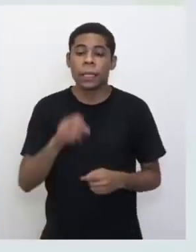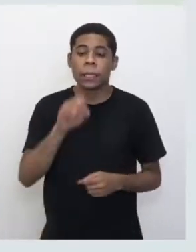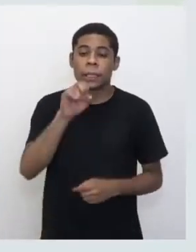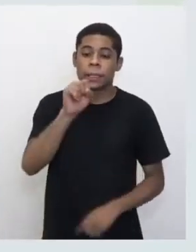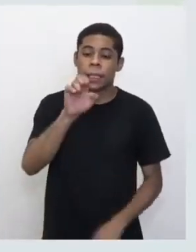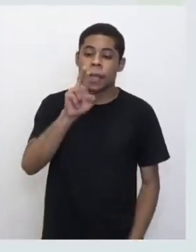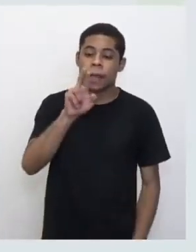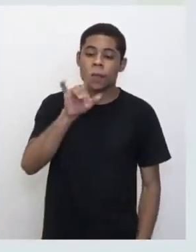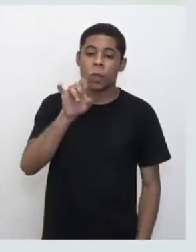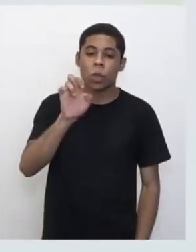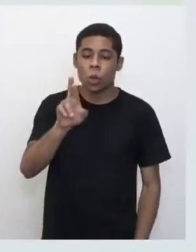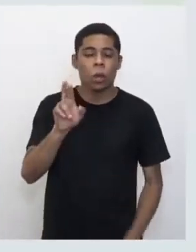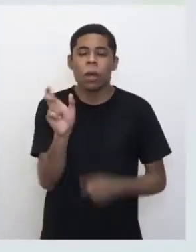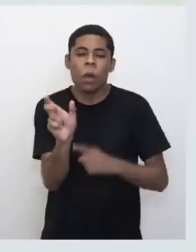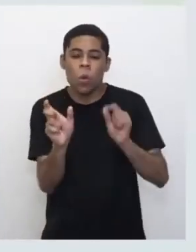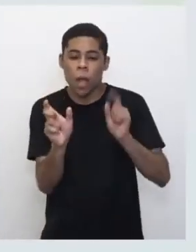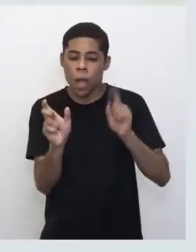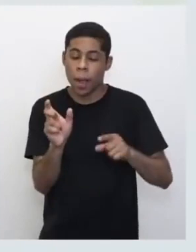Para professores.